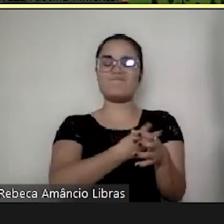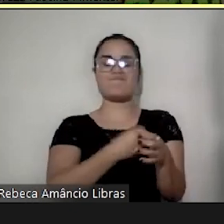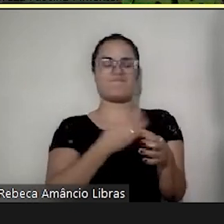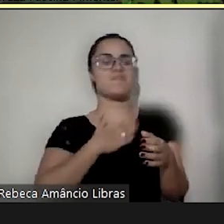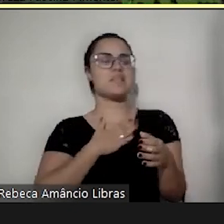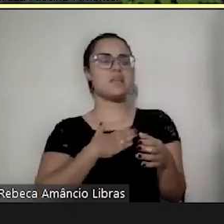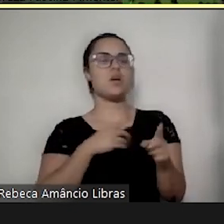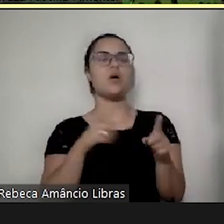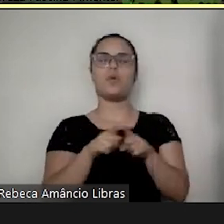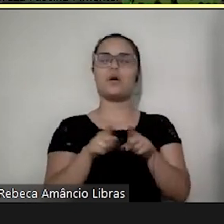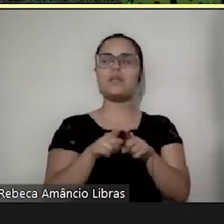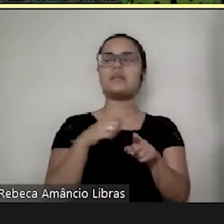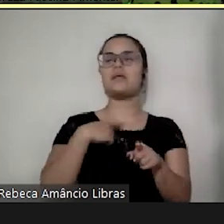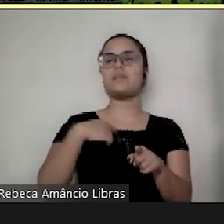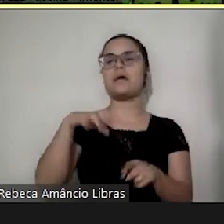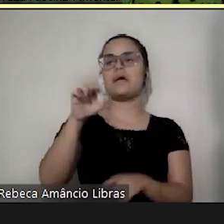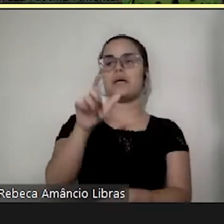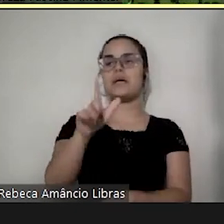a Elisa,